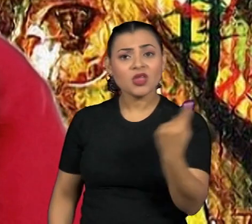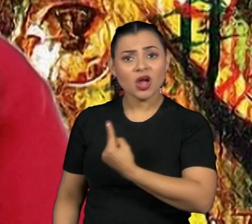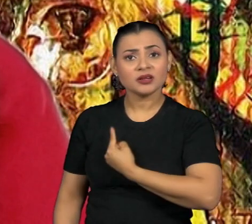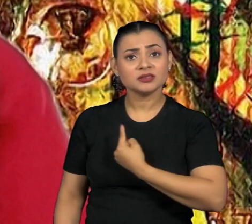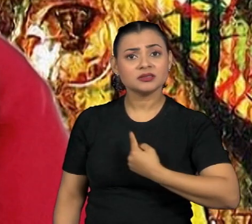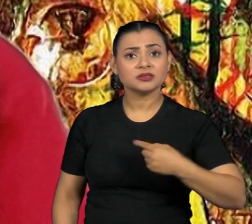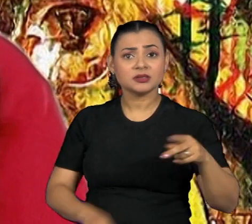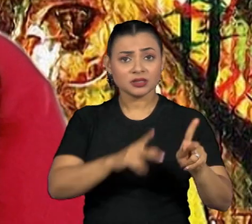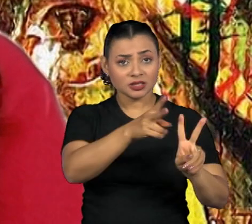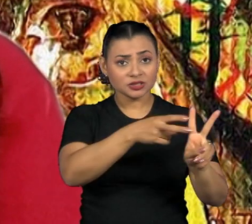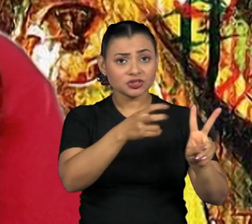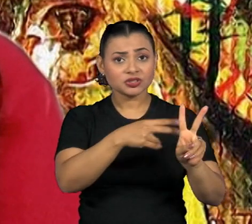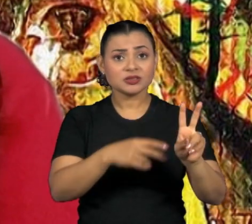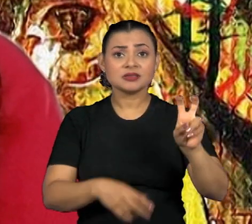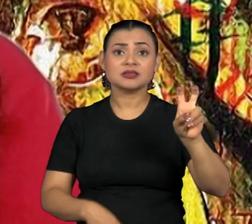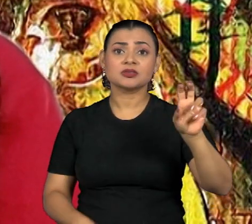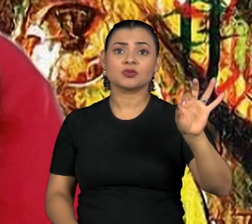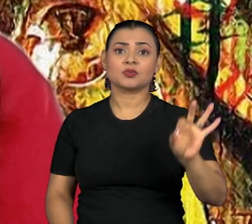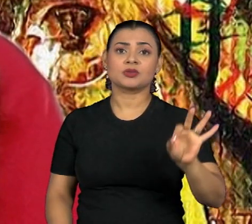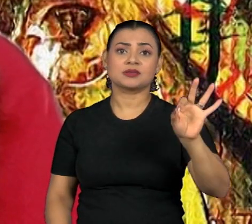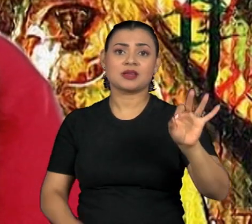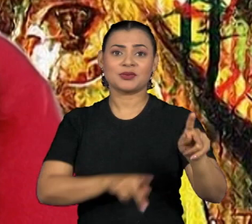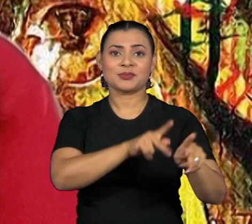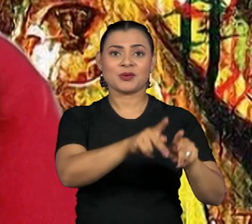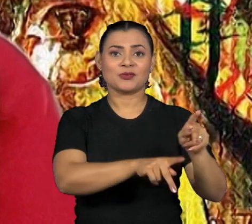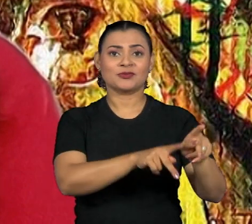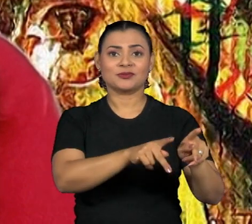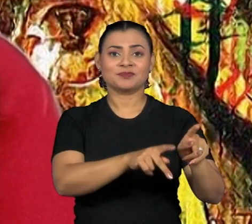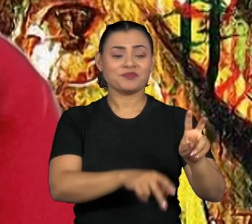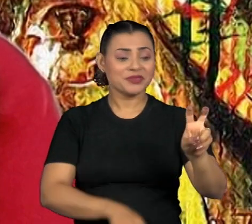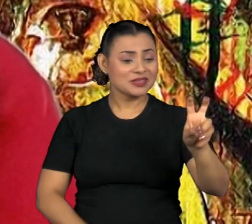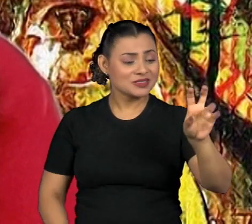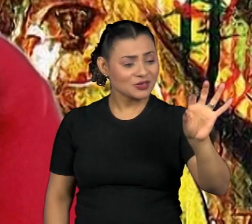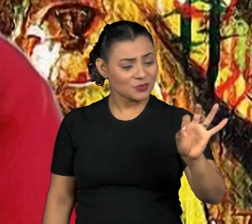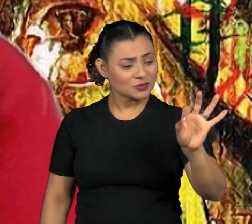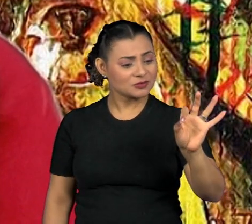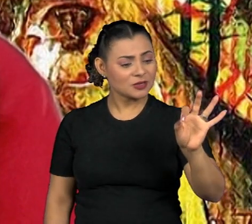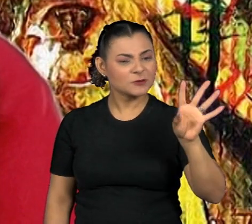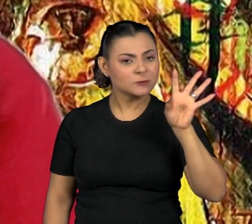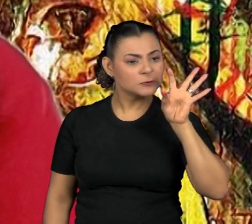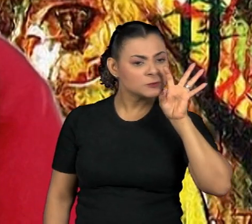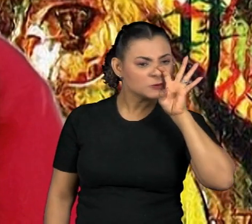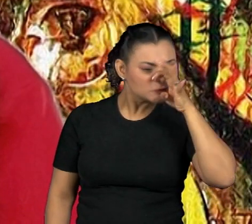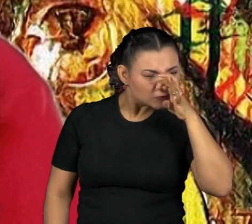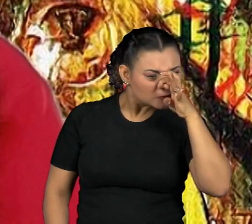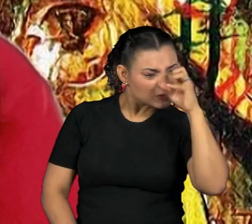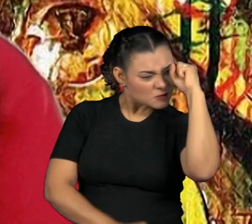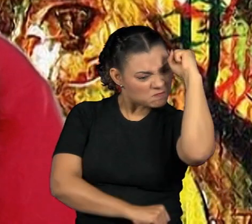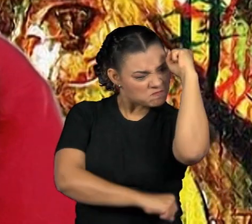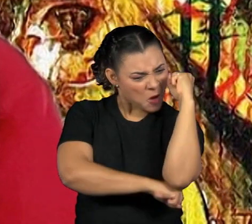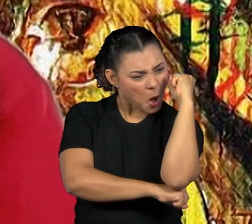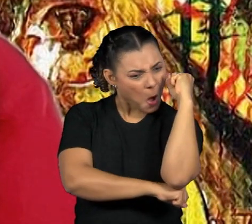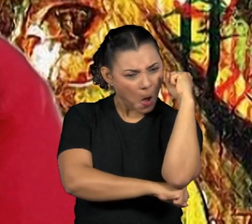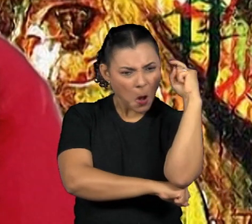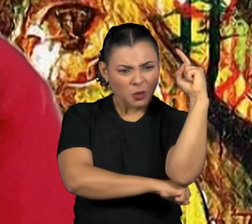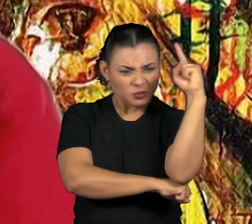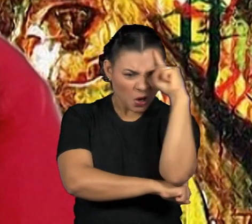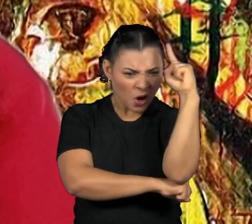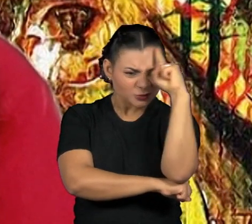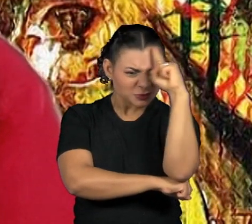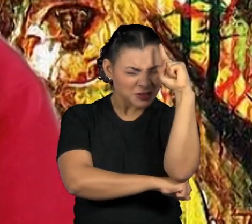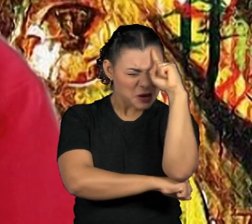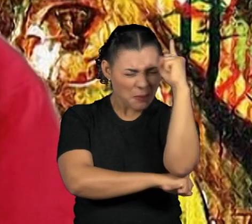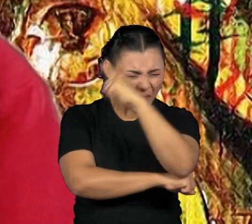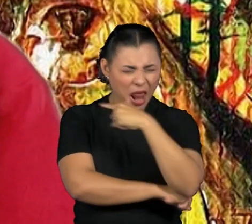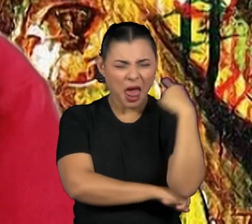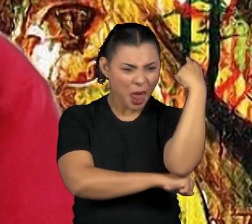da população brasileira, mas é esse 5% que ainda luta 24 horas por dia para que a sociedade que